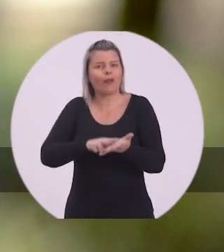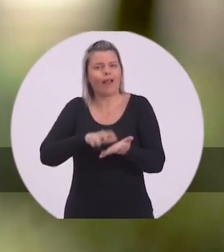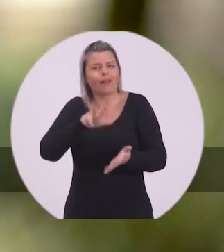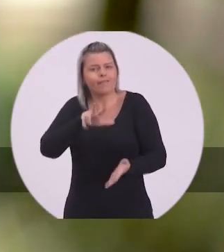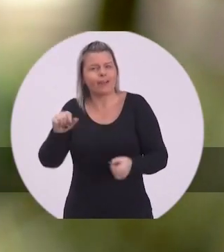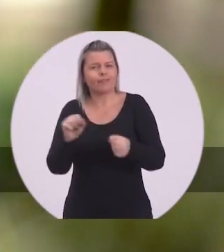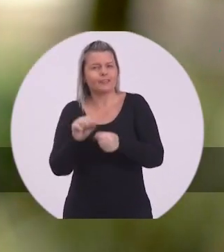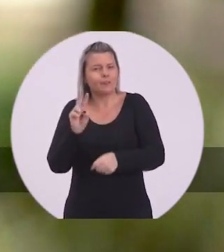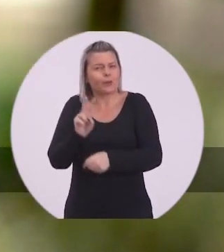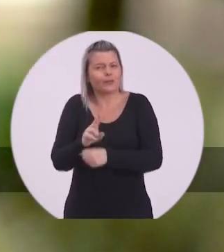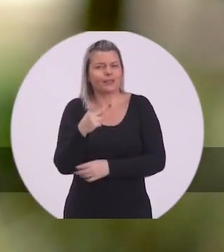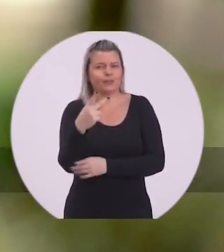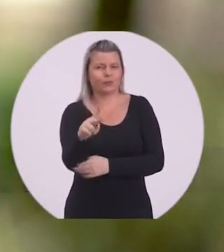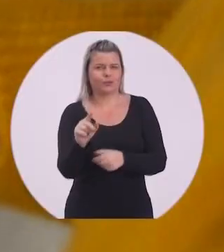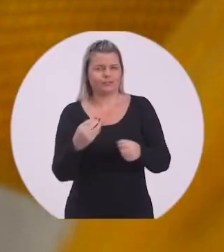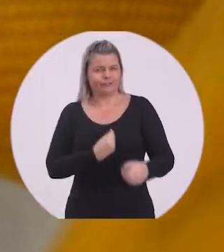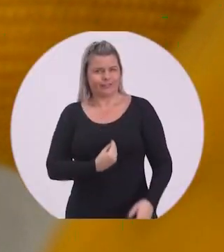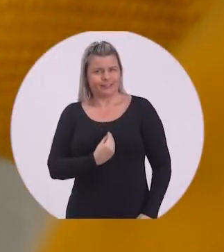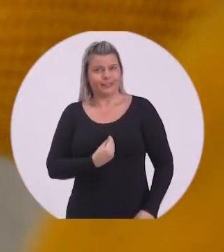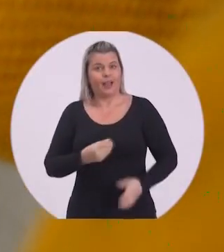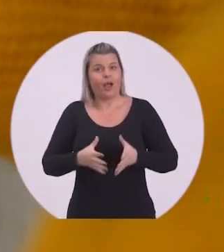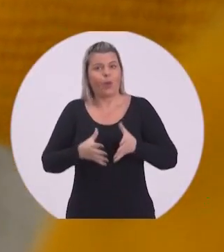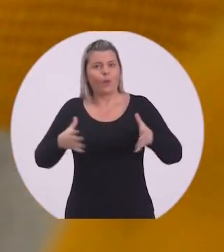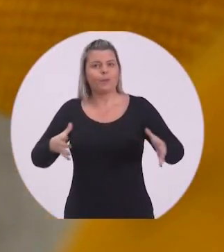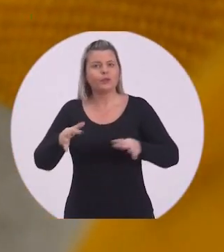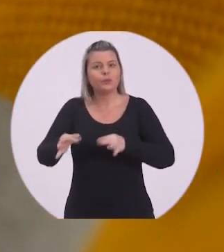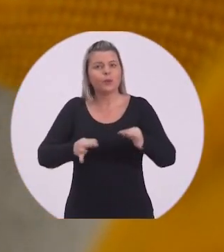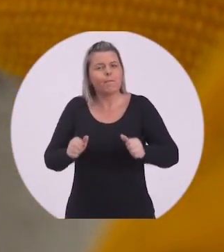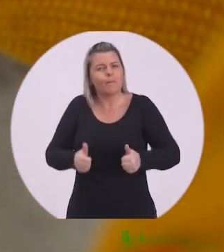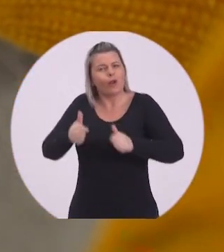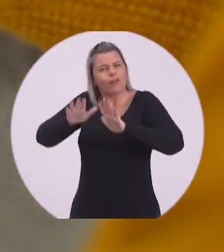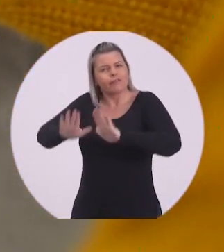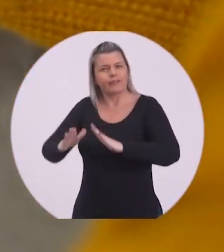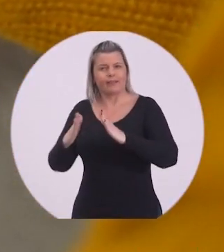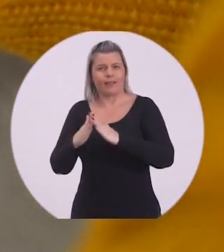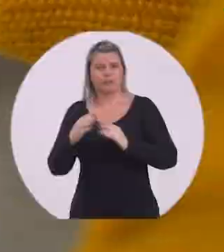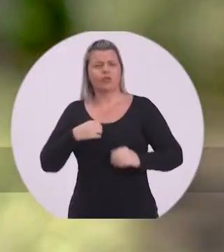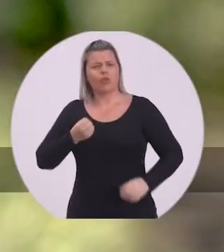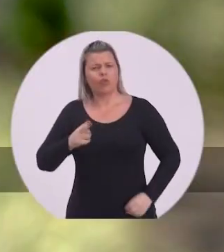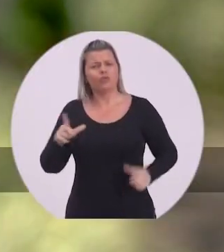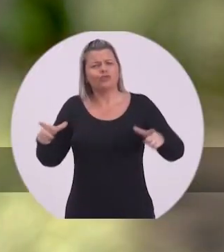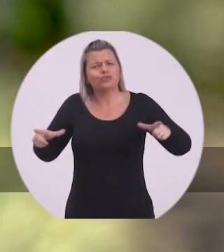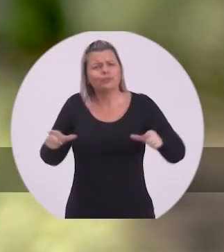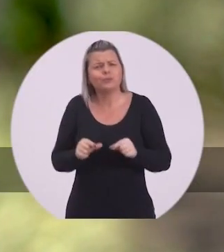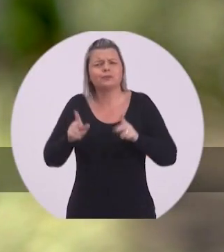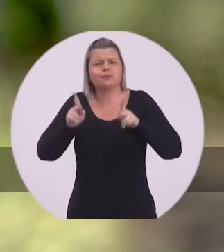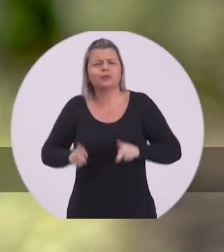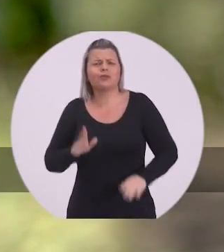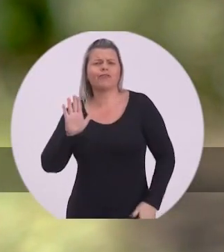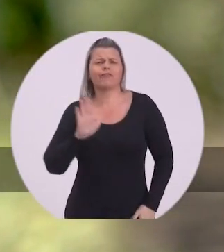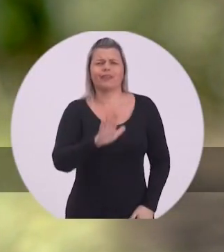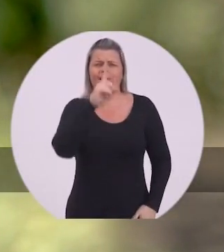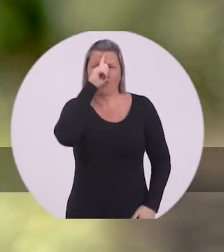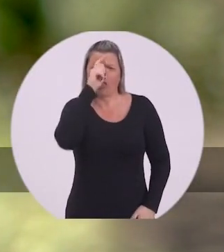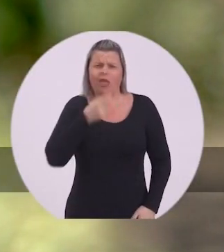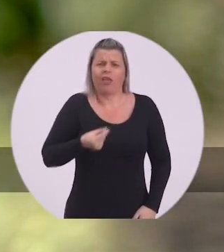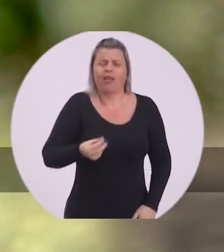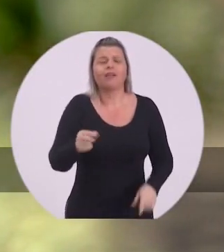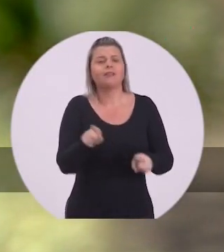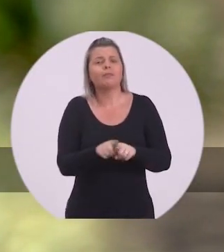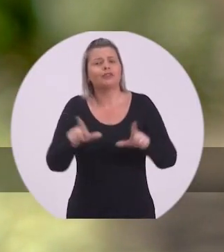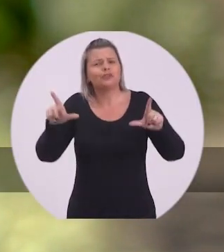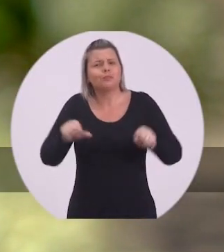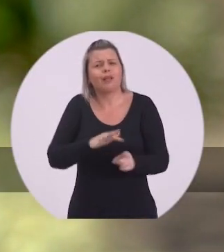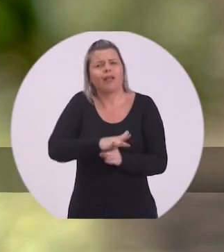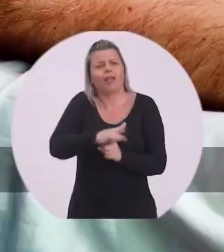ações do Pronto Alegre para cuidar da tua vida. Ampliação do projeto Melhor em Casa. Vou reduzir internações e desafogar